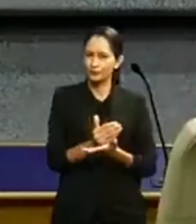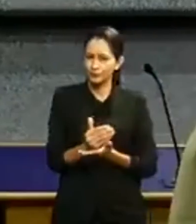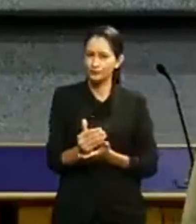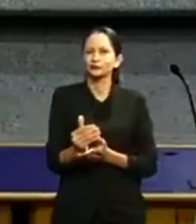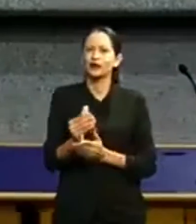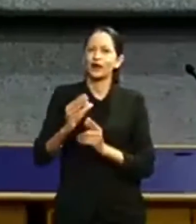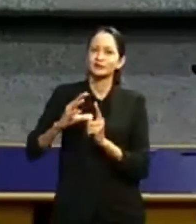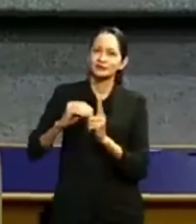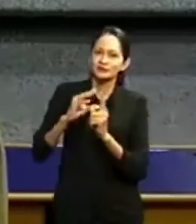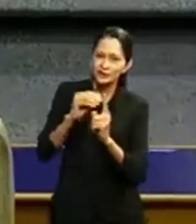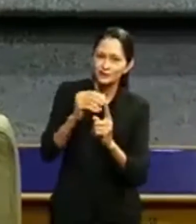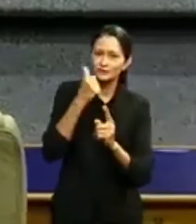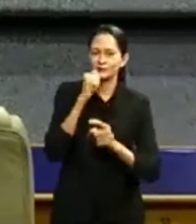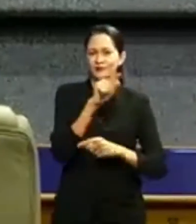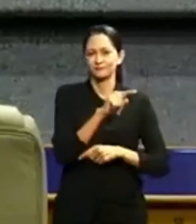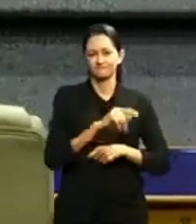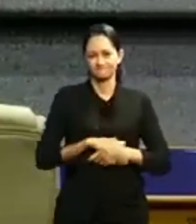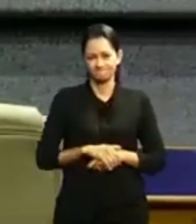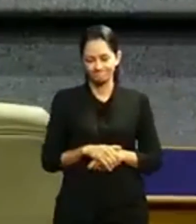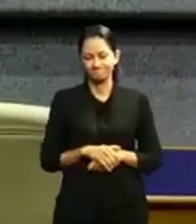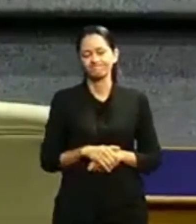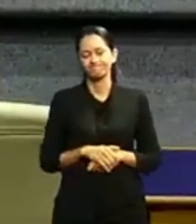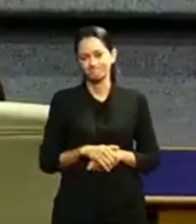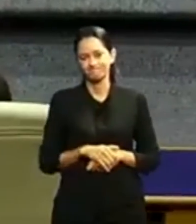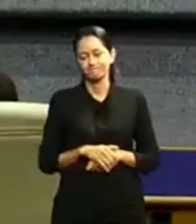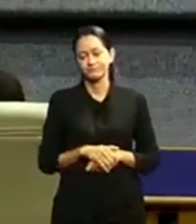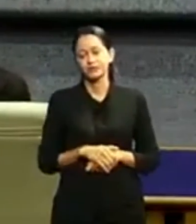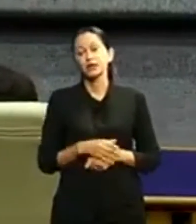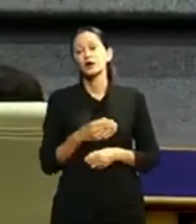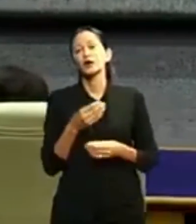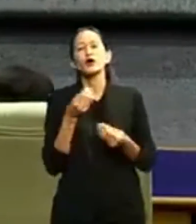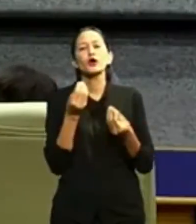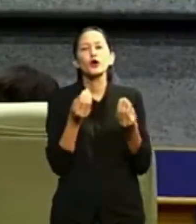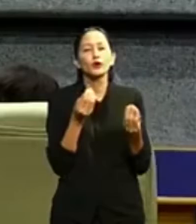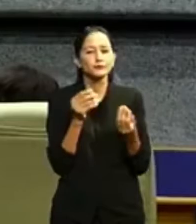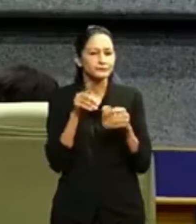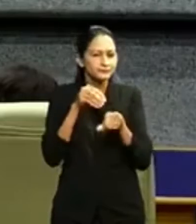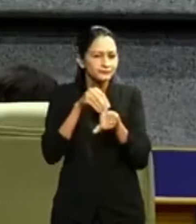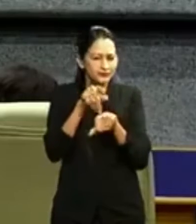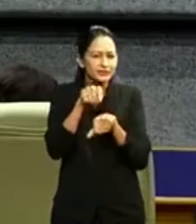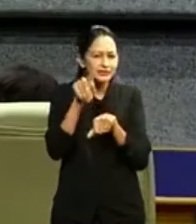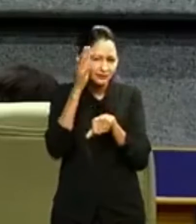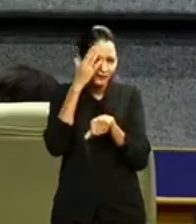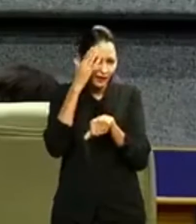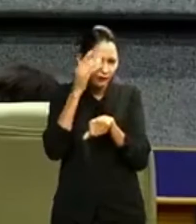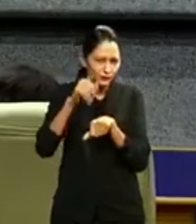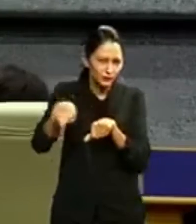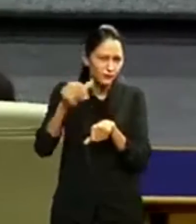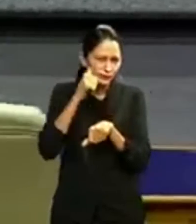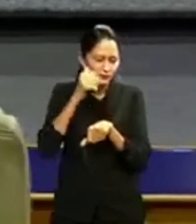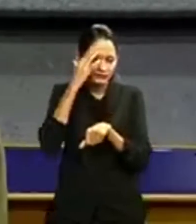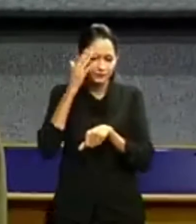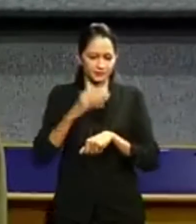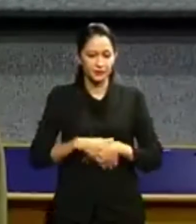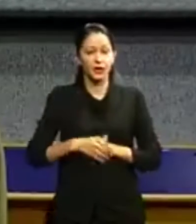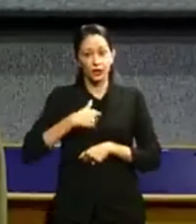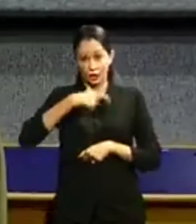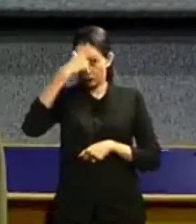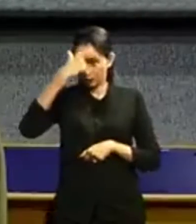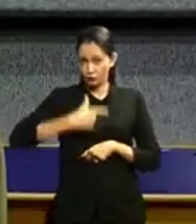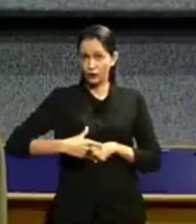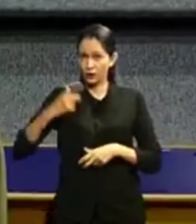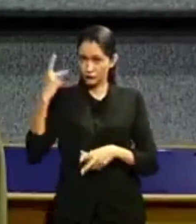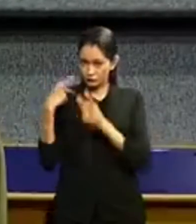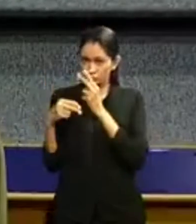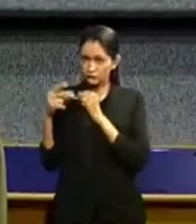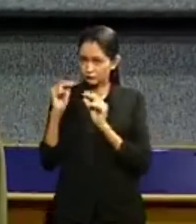a aparecer, de uma forma que vocês conhecem, todas vocês. Eu, adolescente